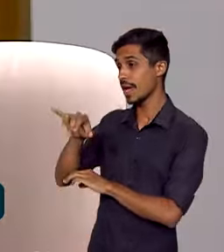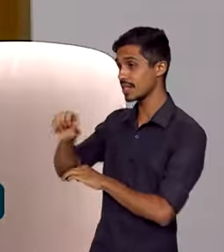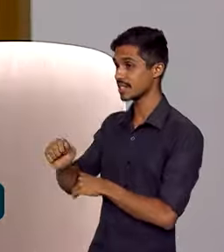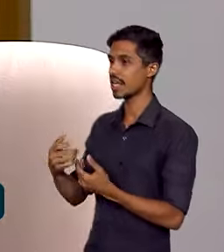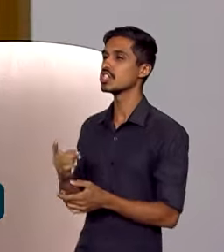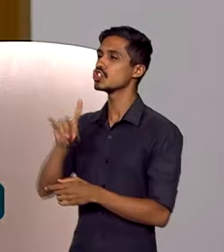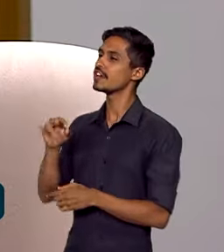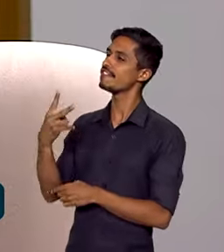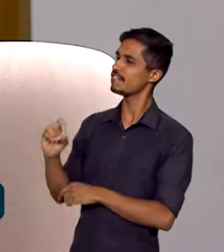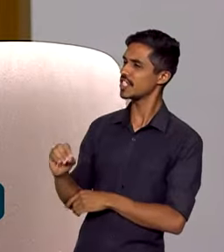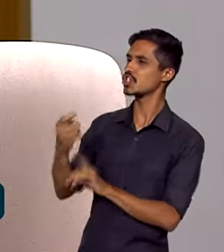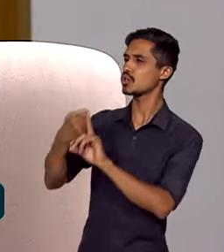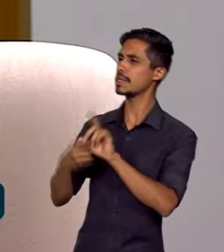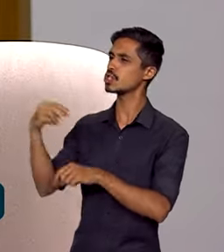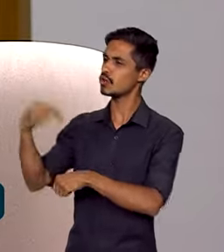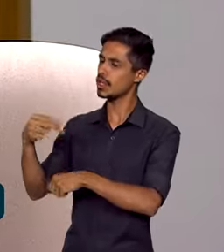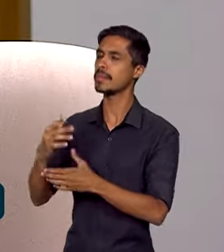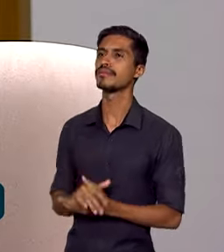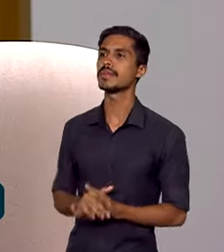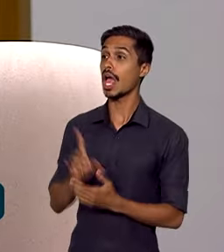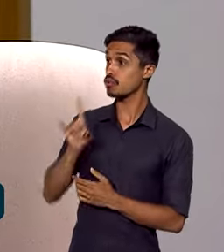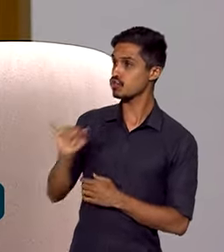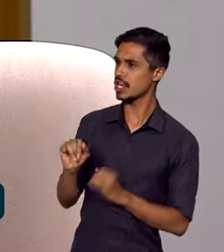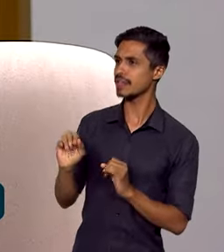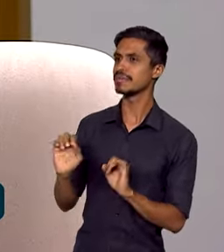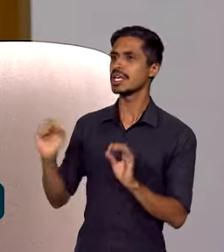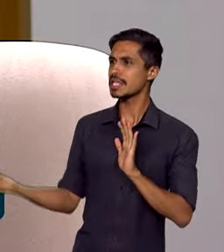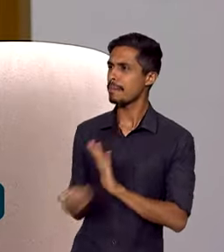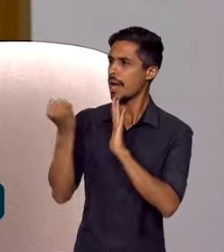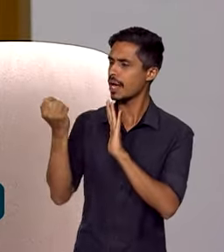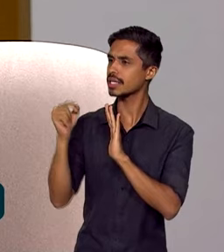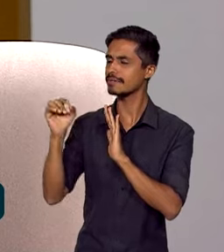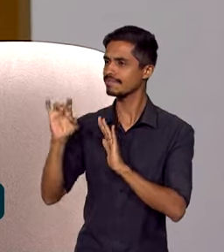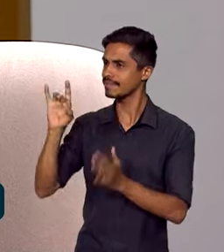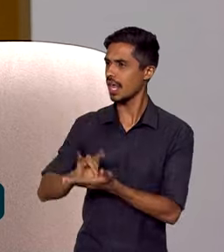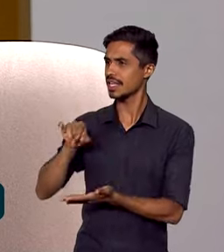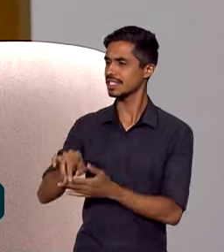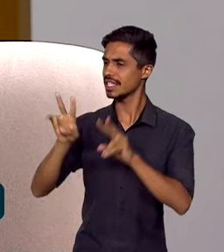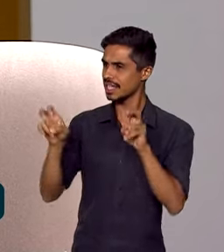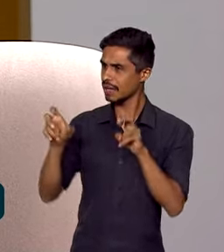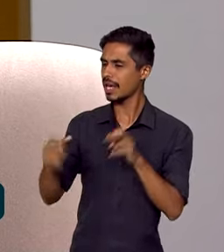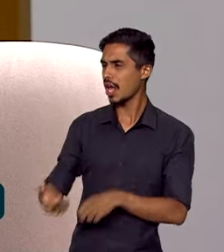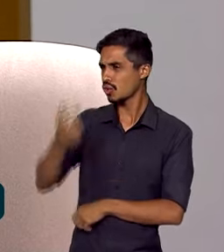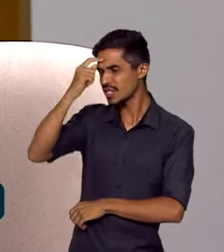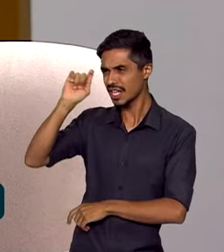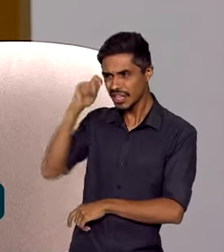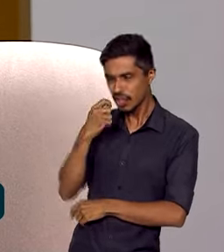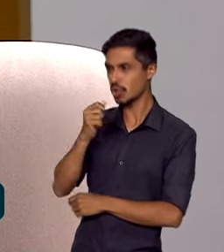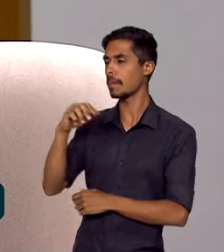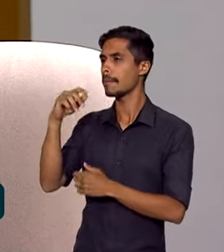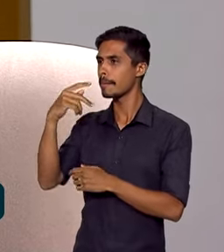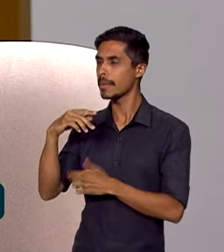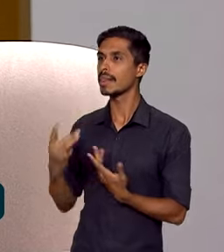dia 20 de novembro é o dia que marca realmente essa questão da consciência negra no país.